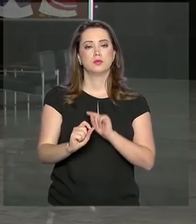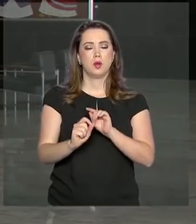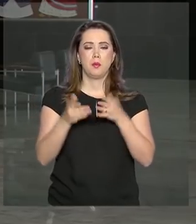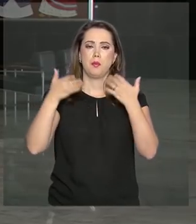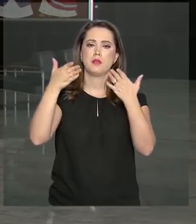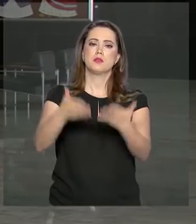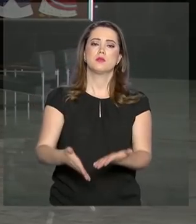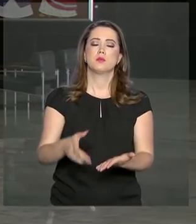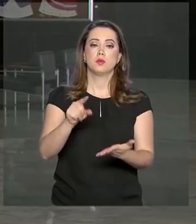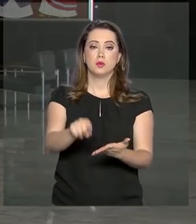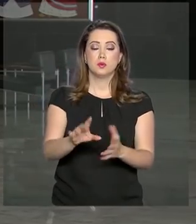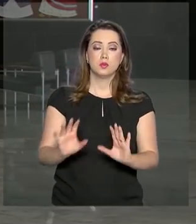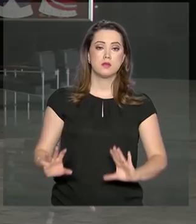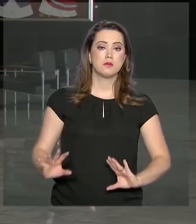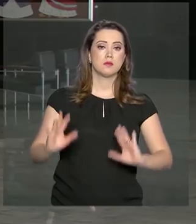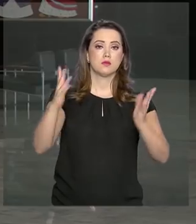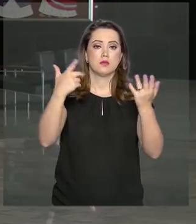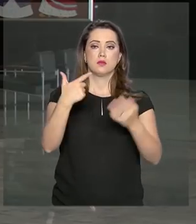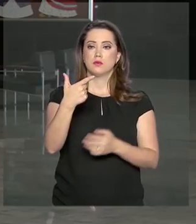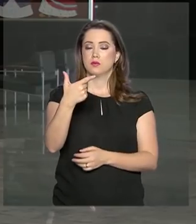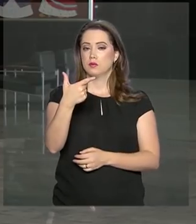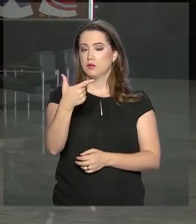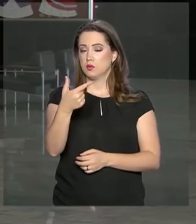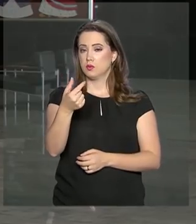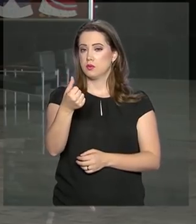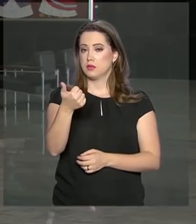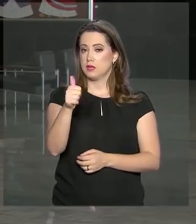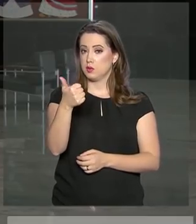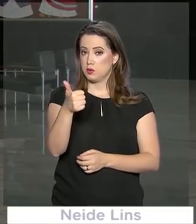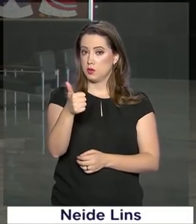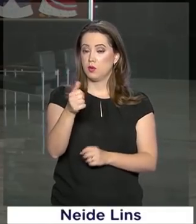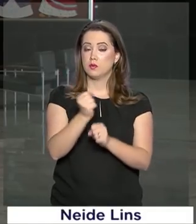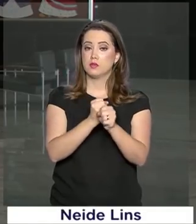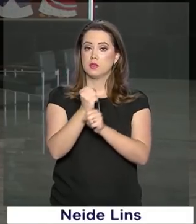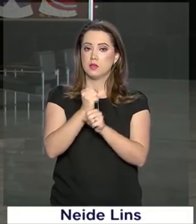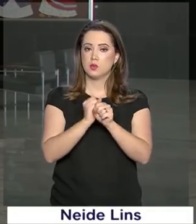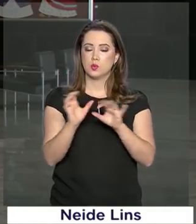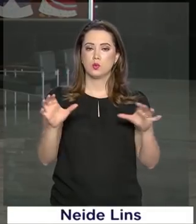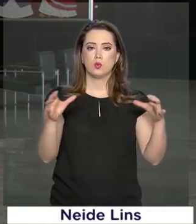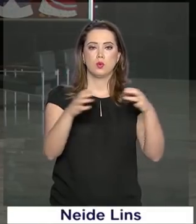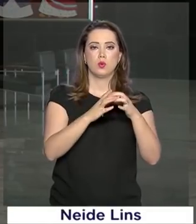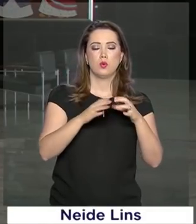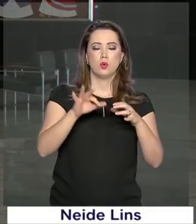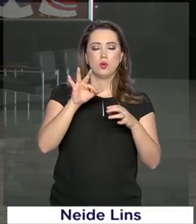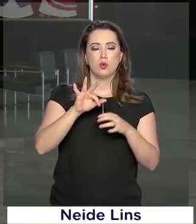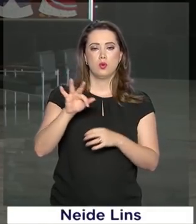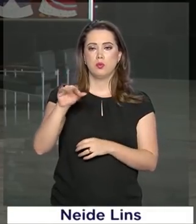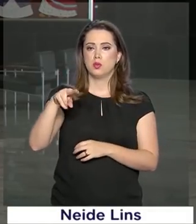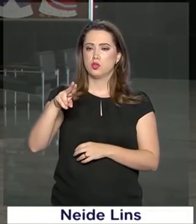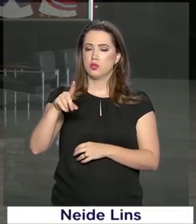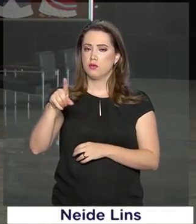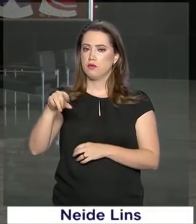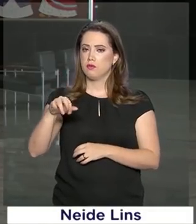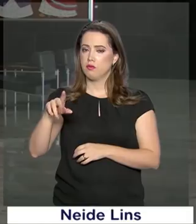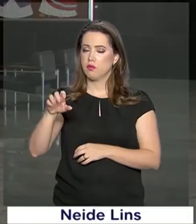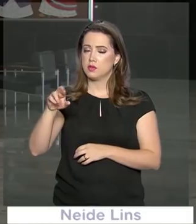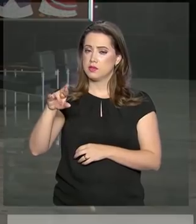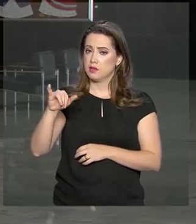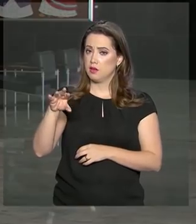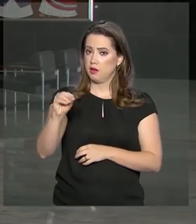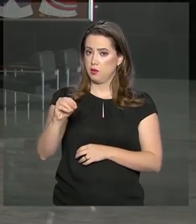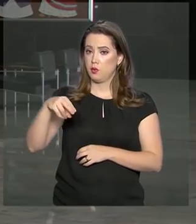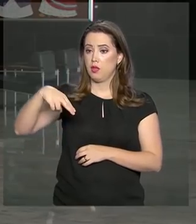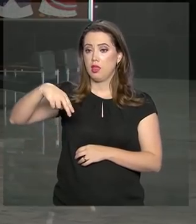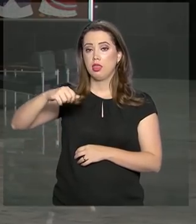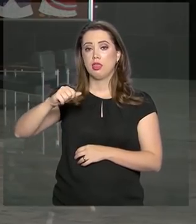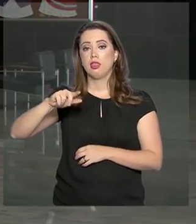ele participou da celebração dos 211 anos do Corpo de Fuzileiros Navais, na Fortaleza de São José,